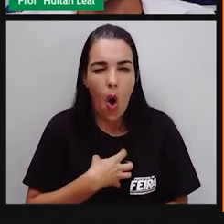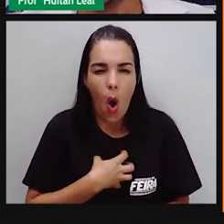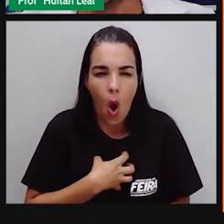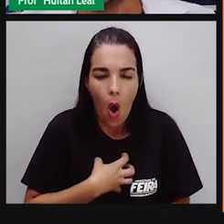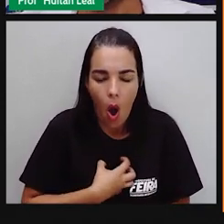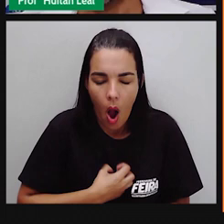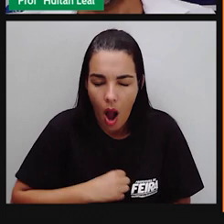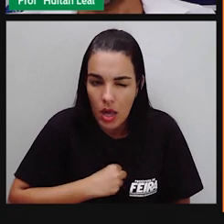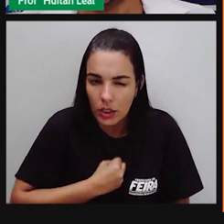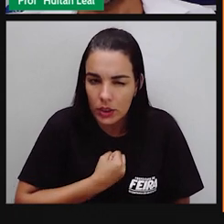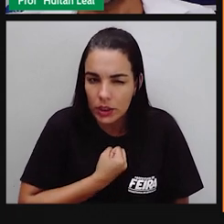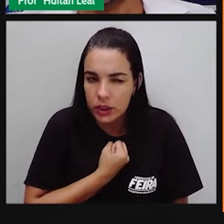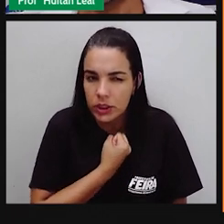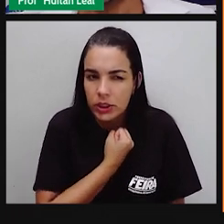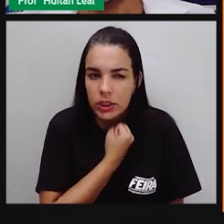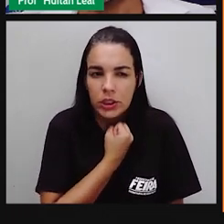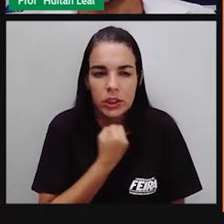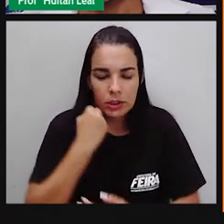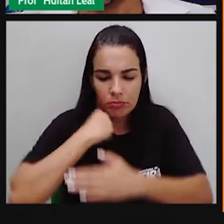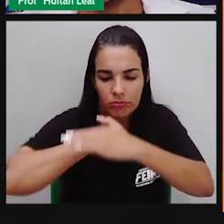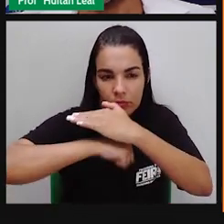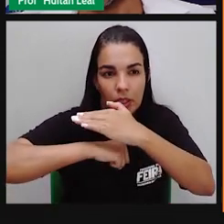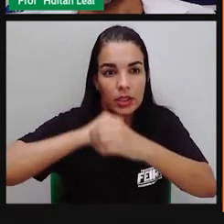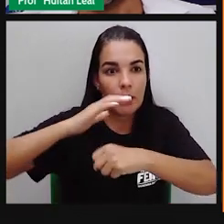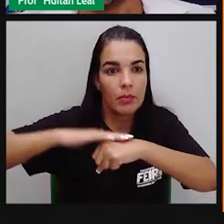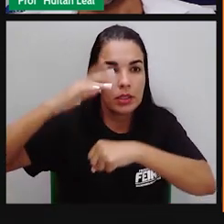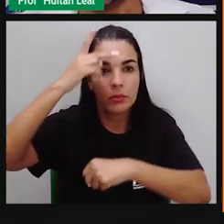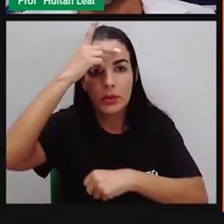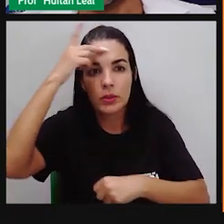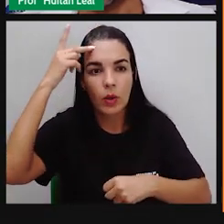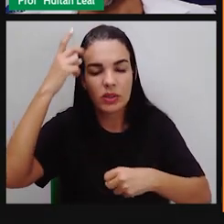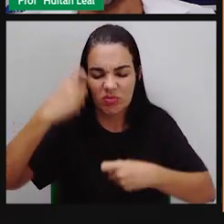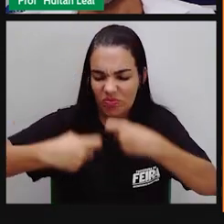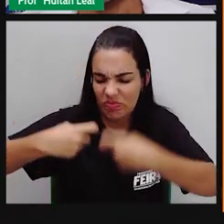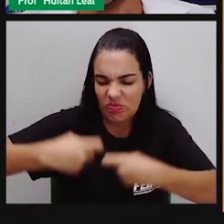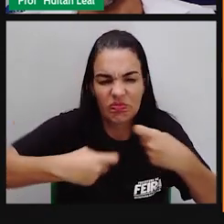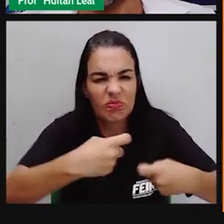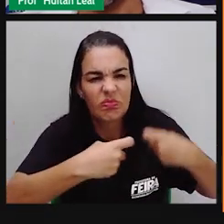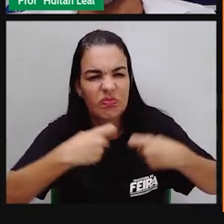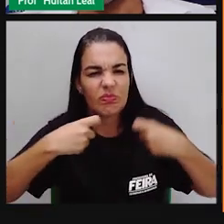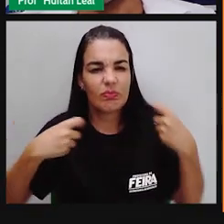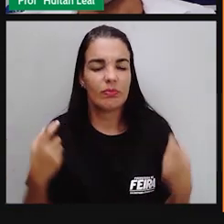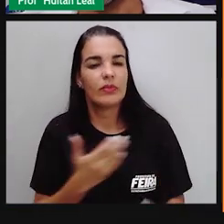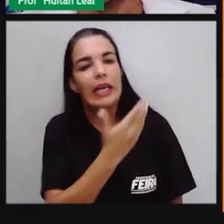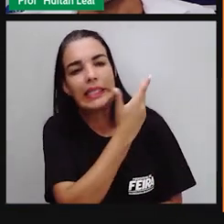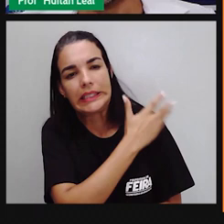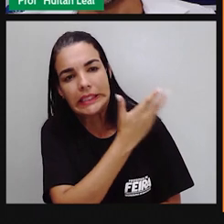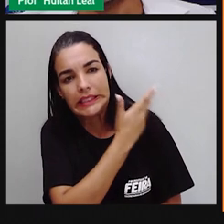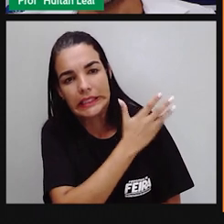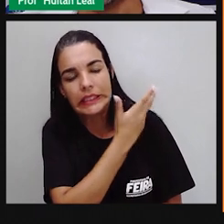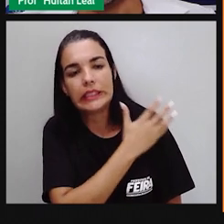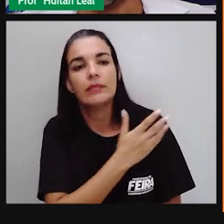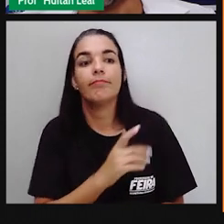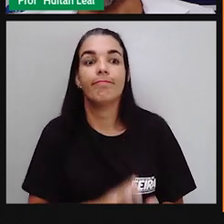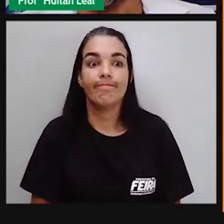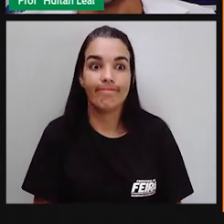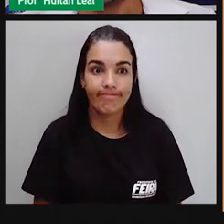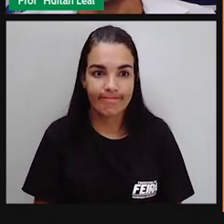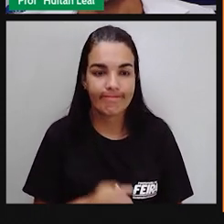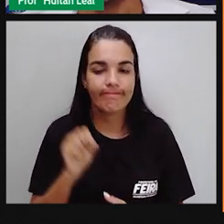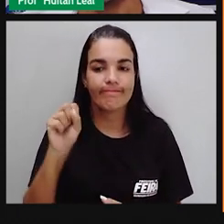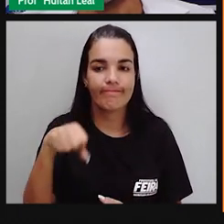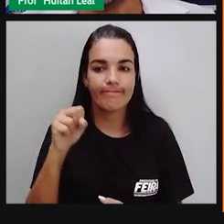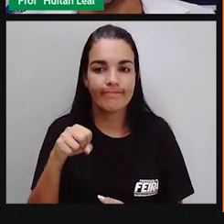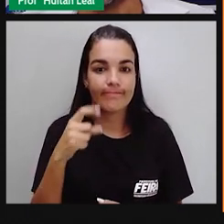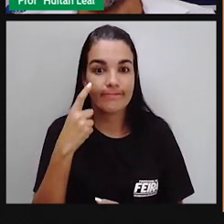pessoas em conflitos raciais. Ou melhor, o ódio mata muitas pessoas